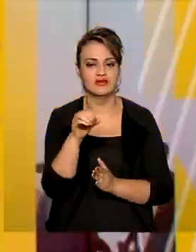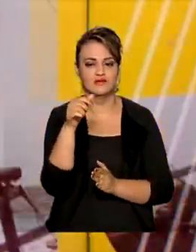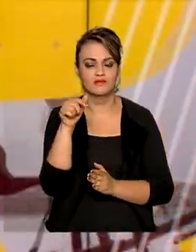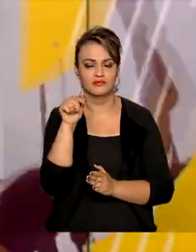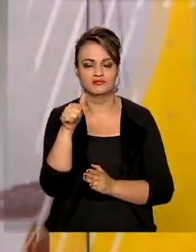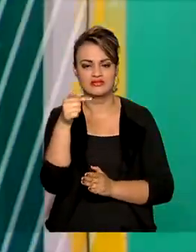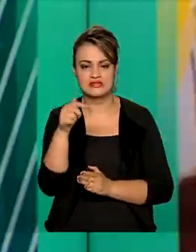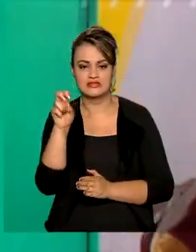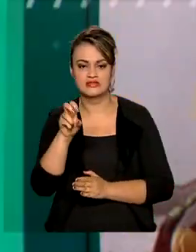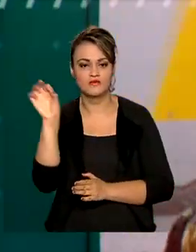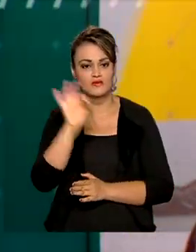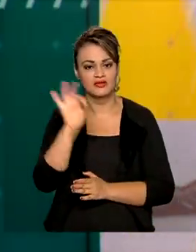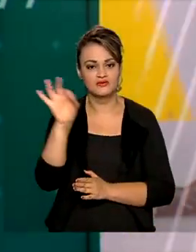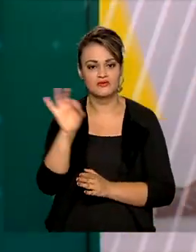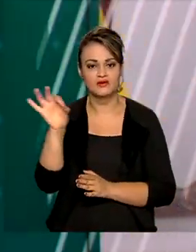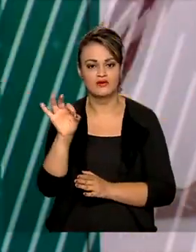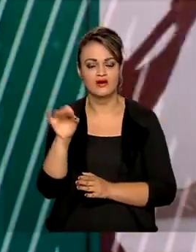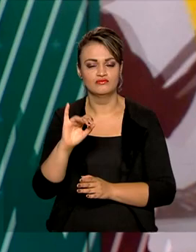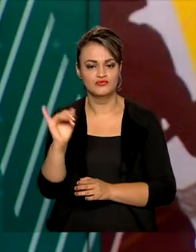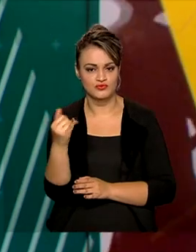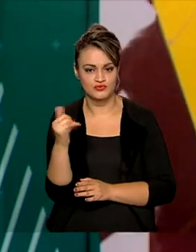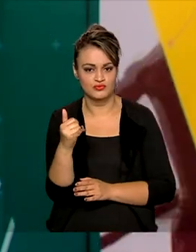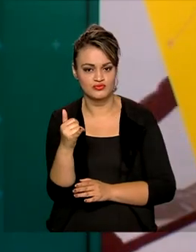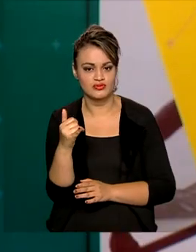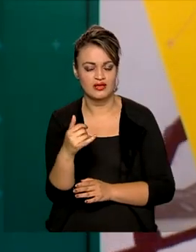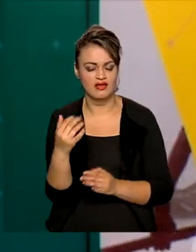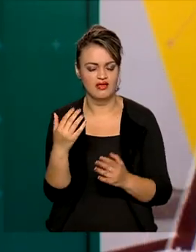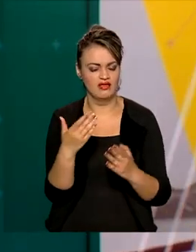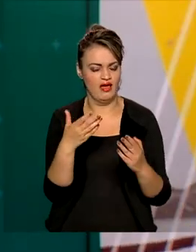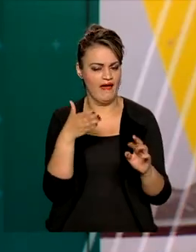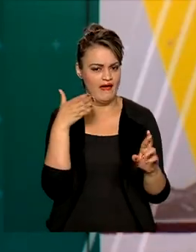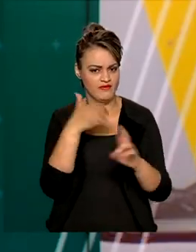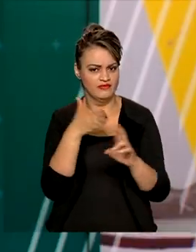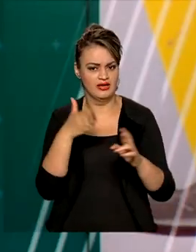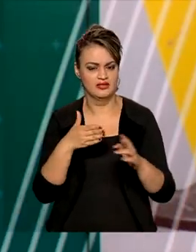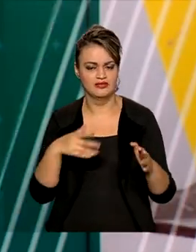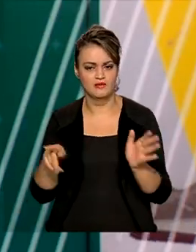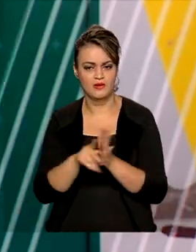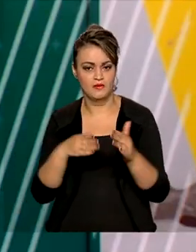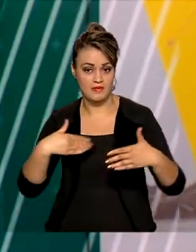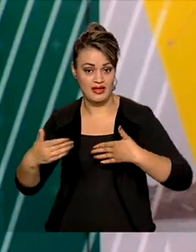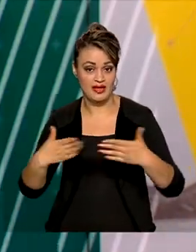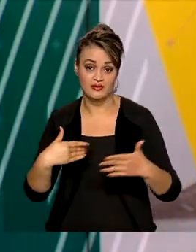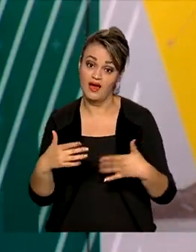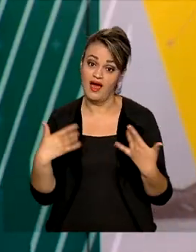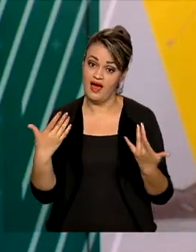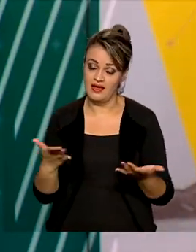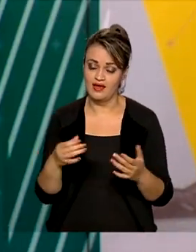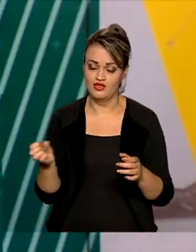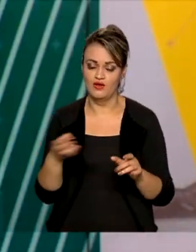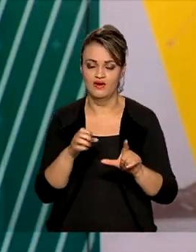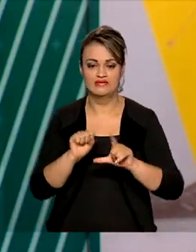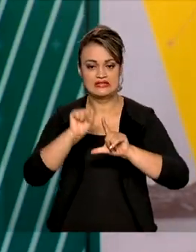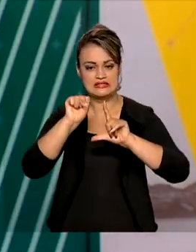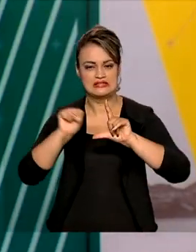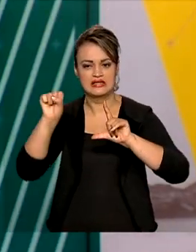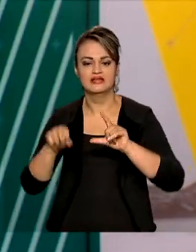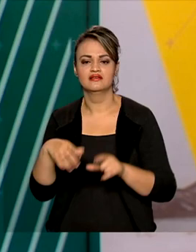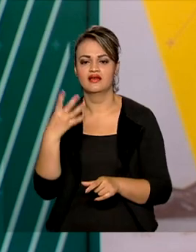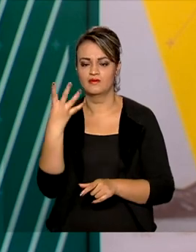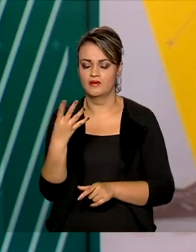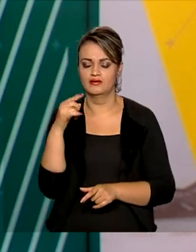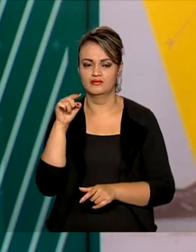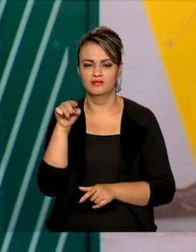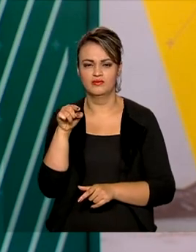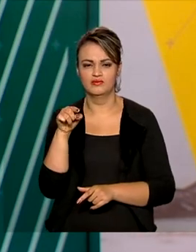ponto percentual a taxa básica de juros, que serve de referência para o mercado. Com isso, a nova Selic está em 4,25